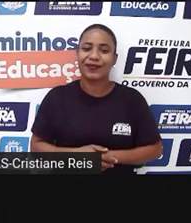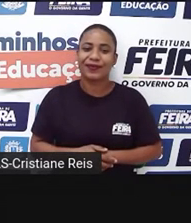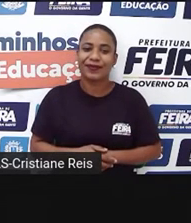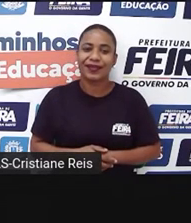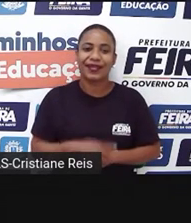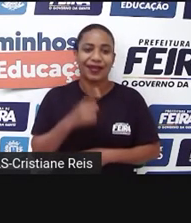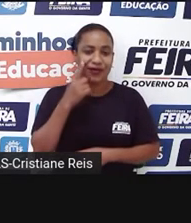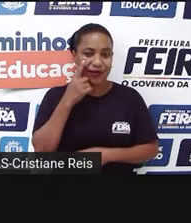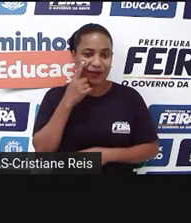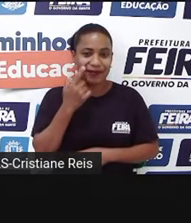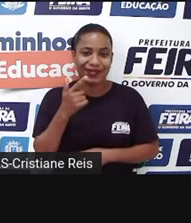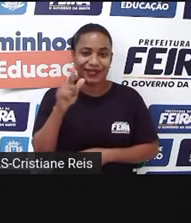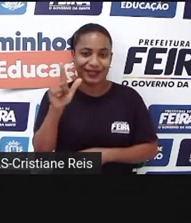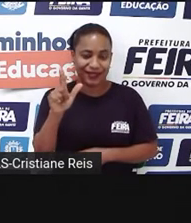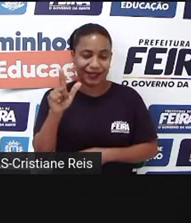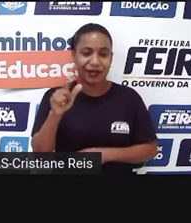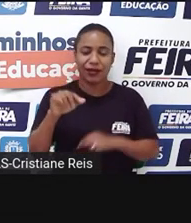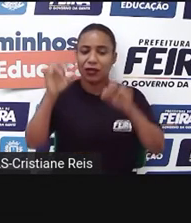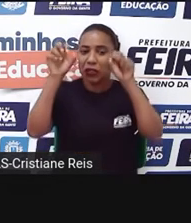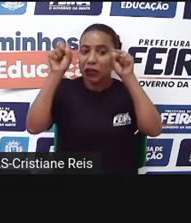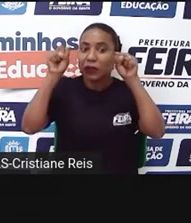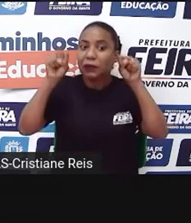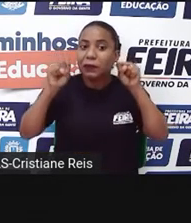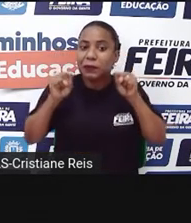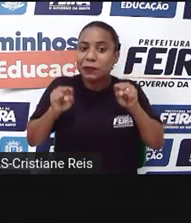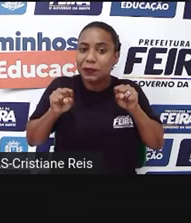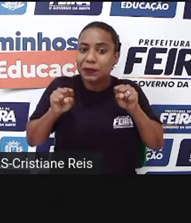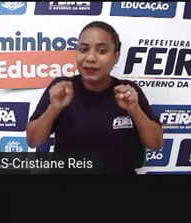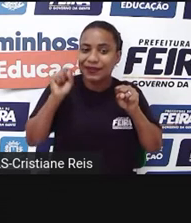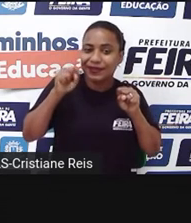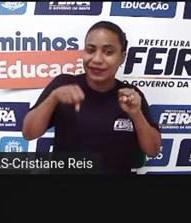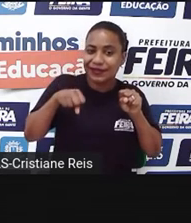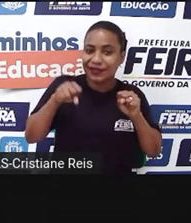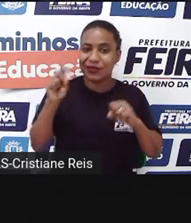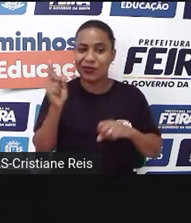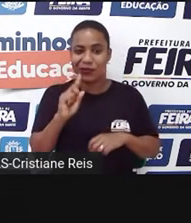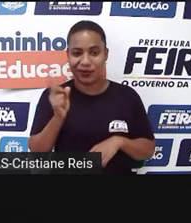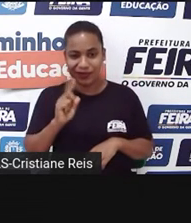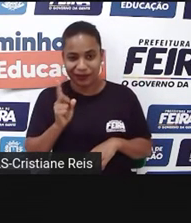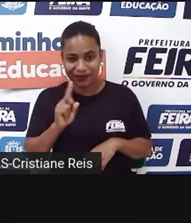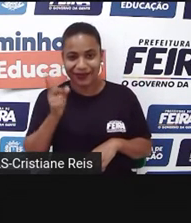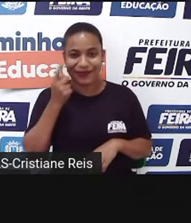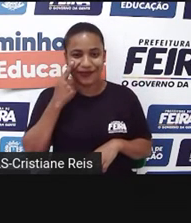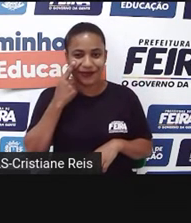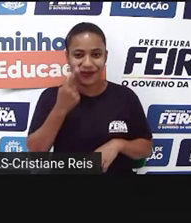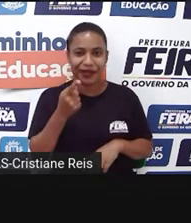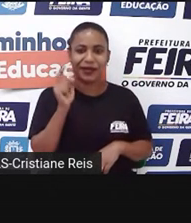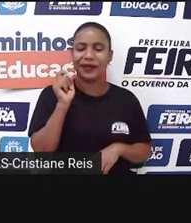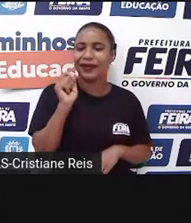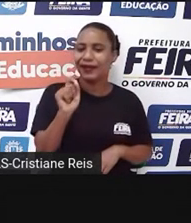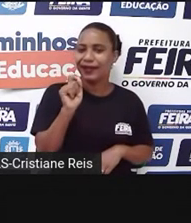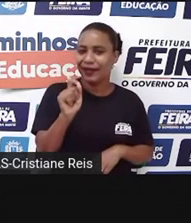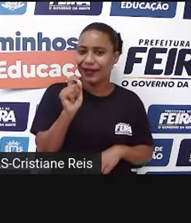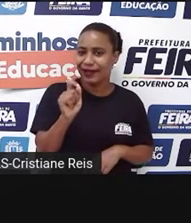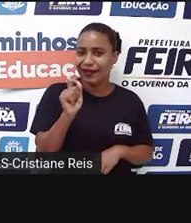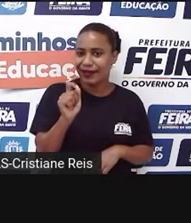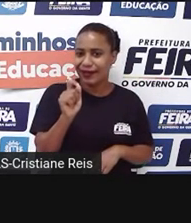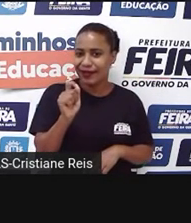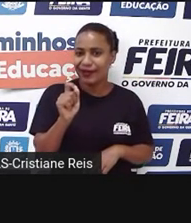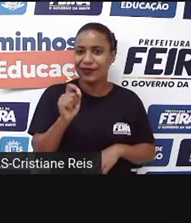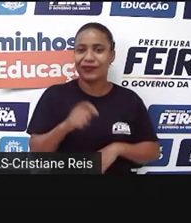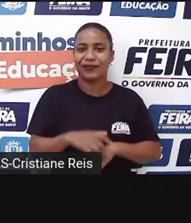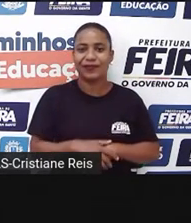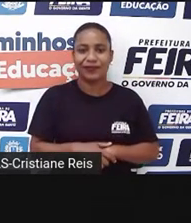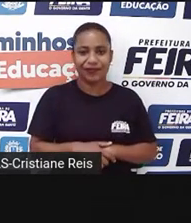Witness, na testemunha. Vai ter testemunha nessa sua história? Who? Quem? What did they see?